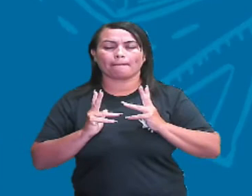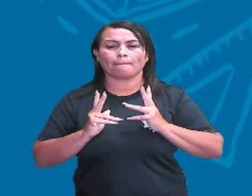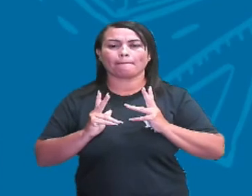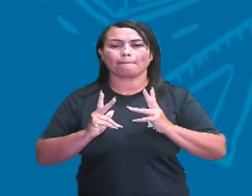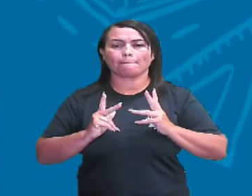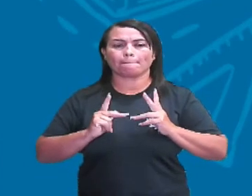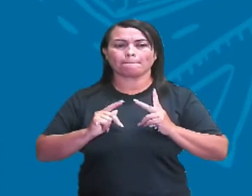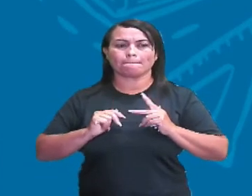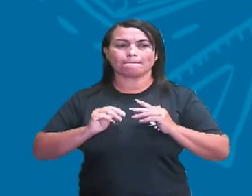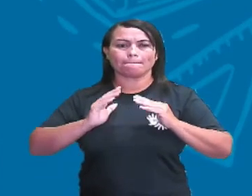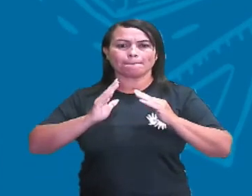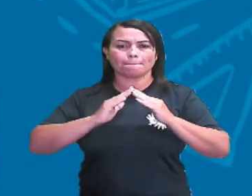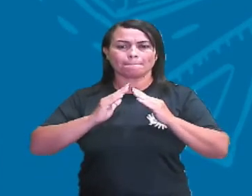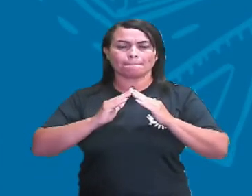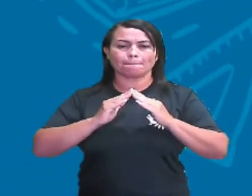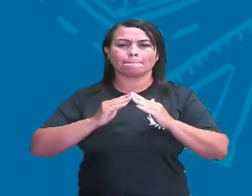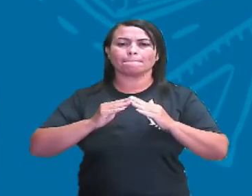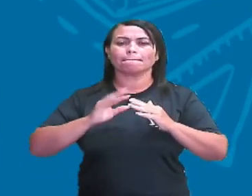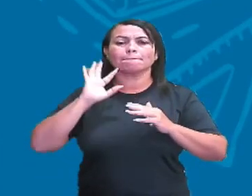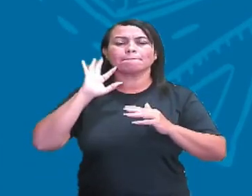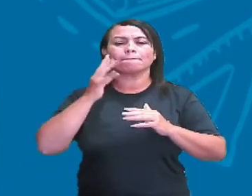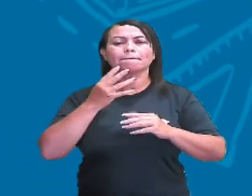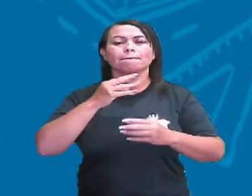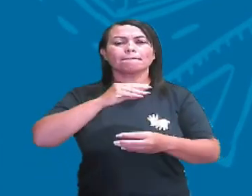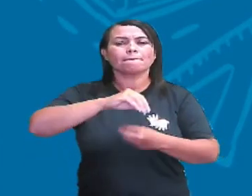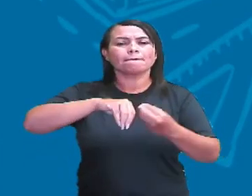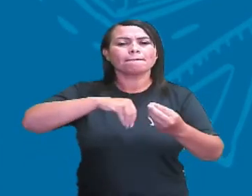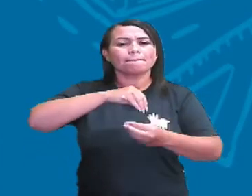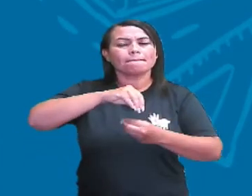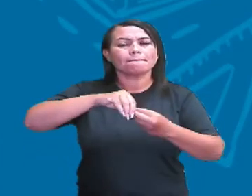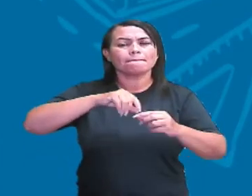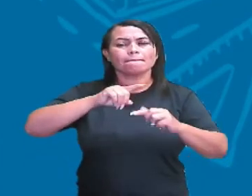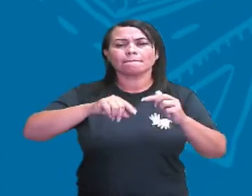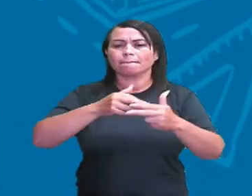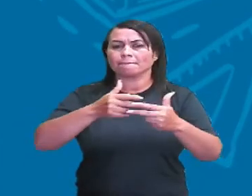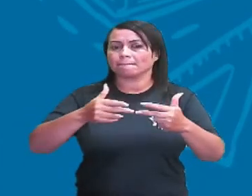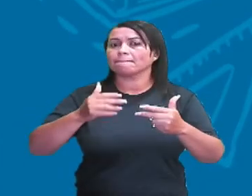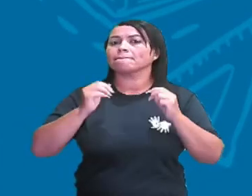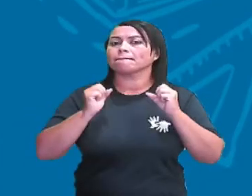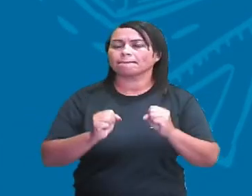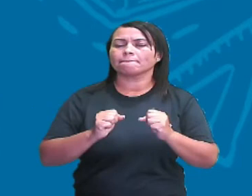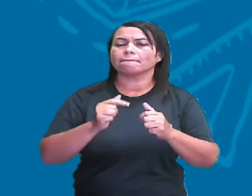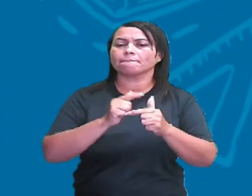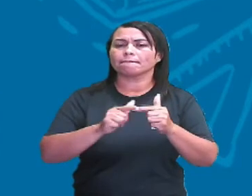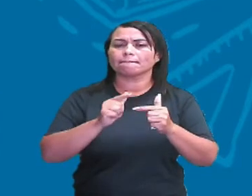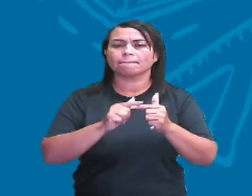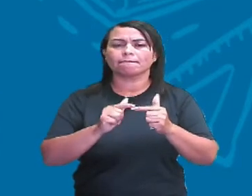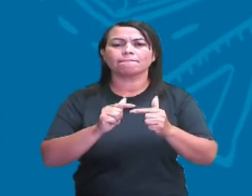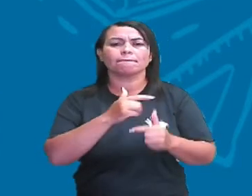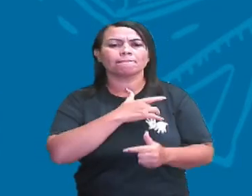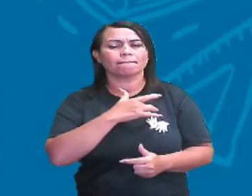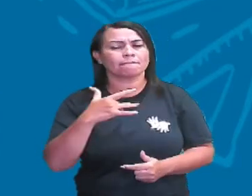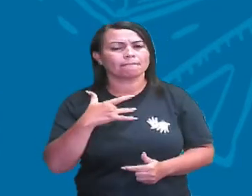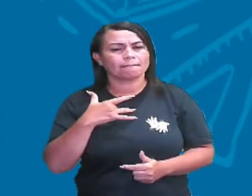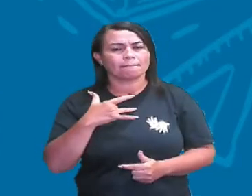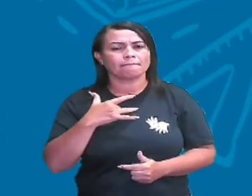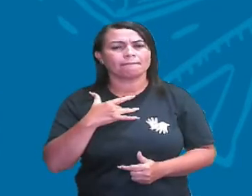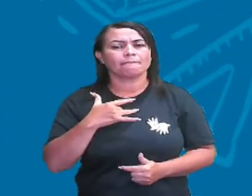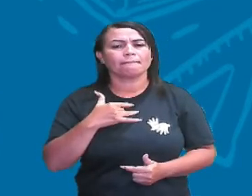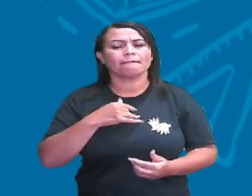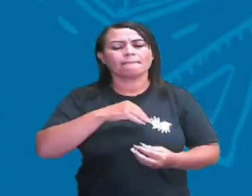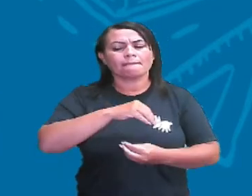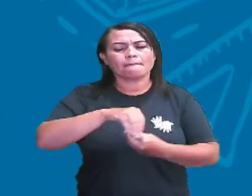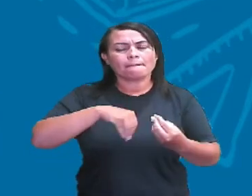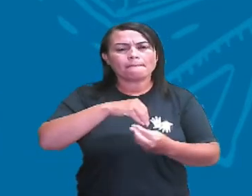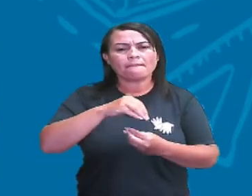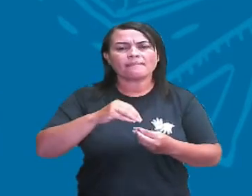se diz, você resolve misturar produtos de limpeza, isso pode causar muito mal à sua saúde. Porque nessas misturas de elementos de diversos